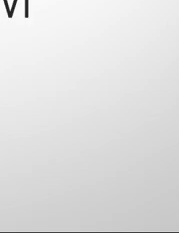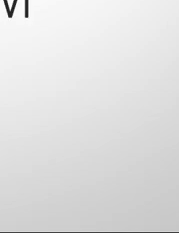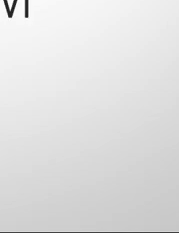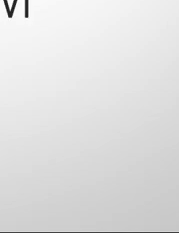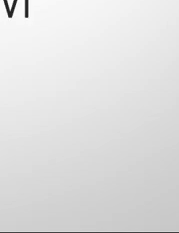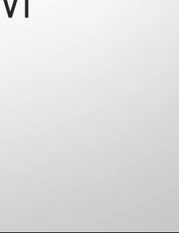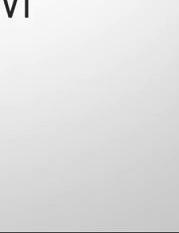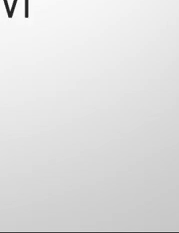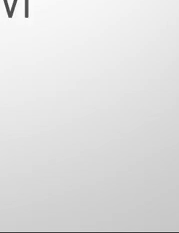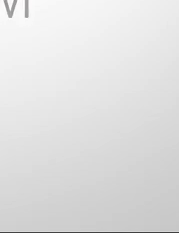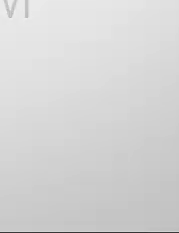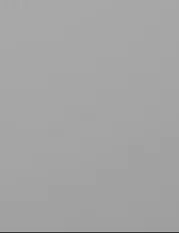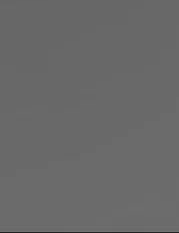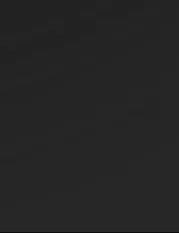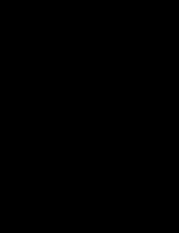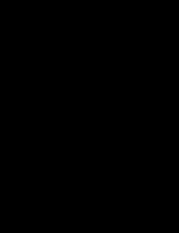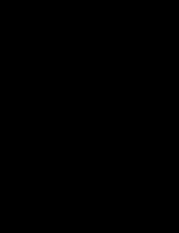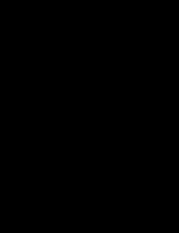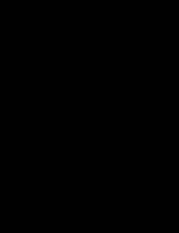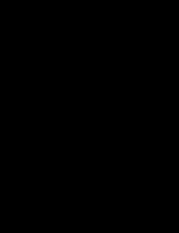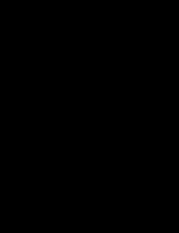Tchau, tchau. Tchau,